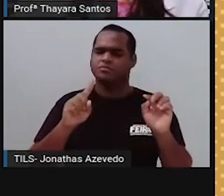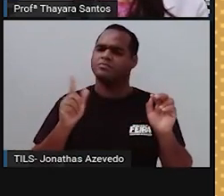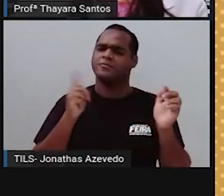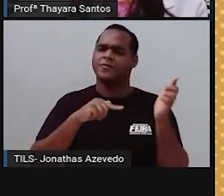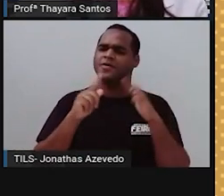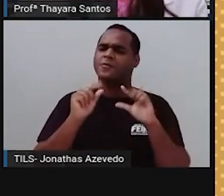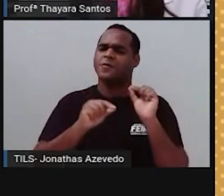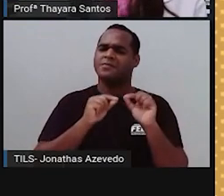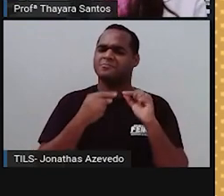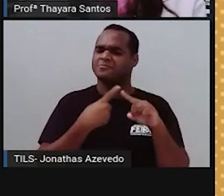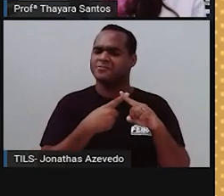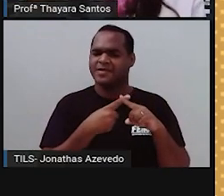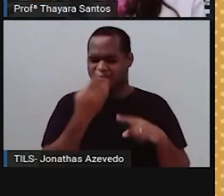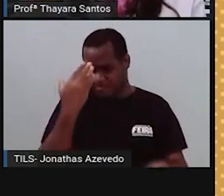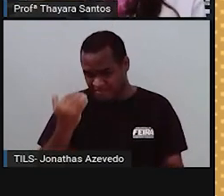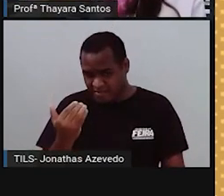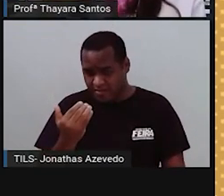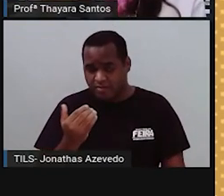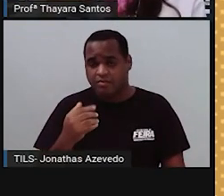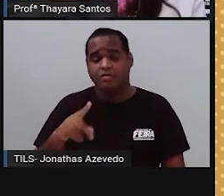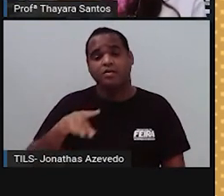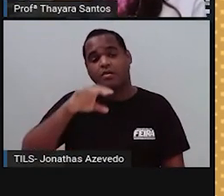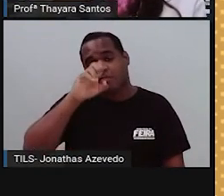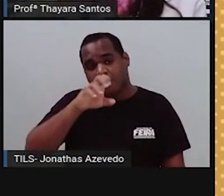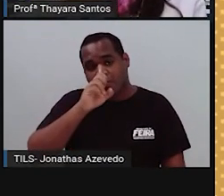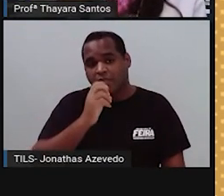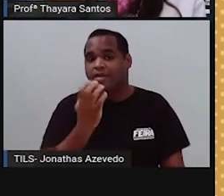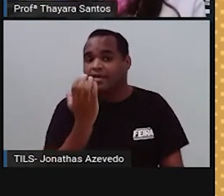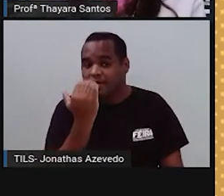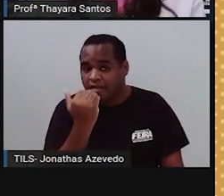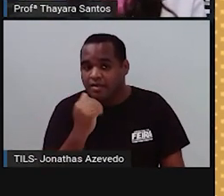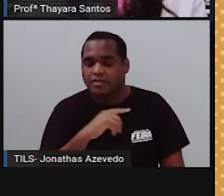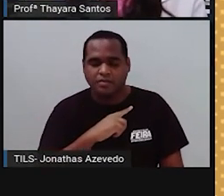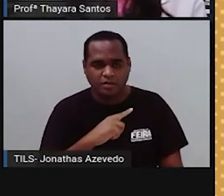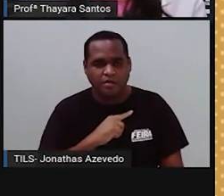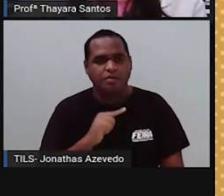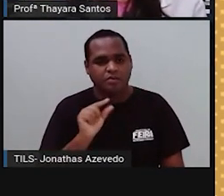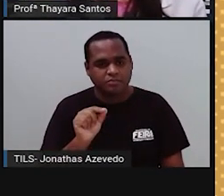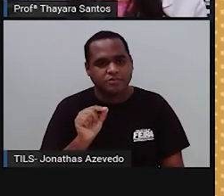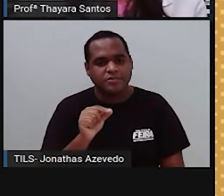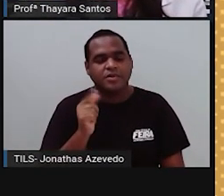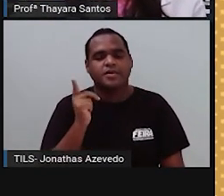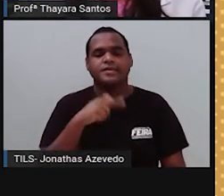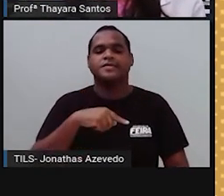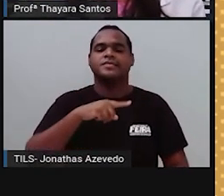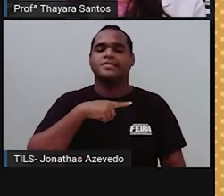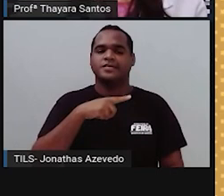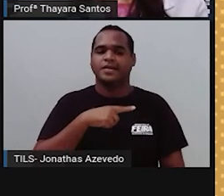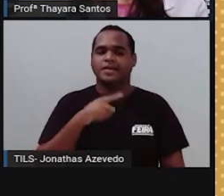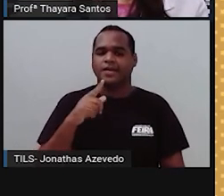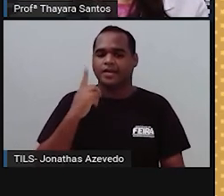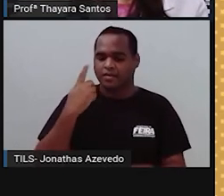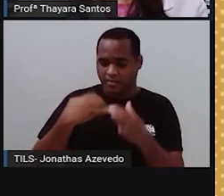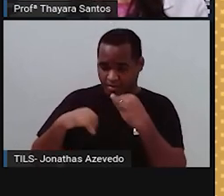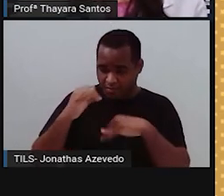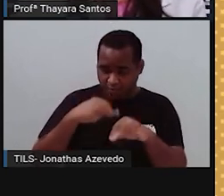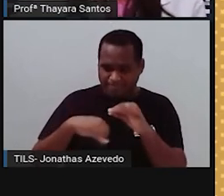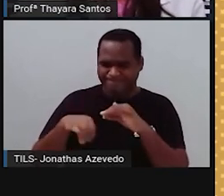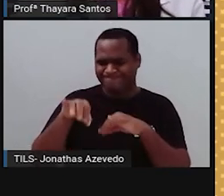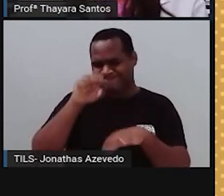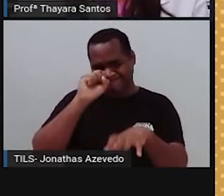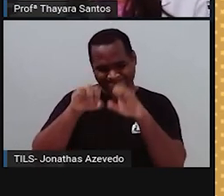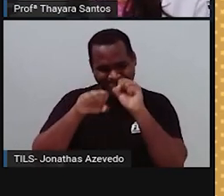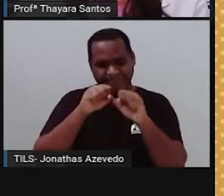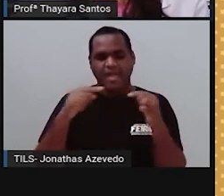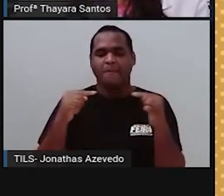isso com o olfato? Justamente porque na mucosa de revestimento aqui, a gente tem esses quimiorreceptores que são